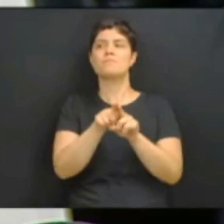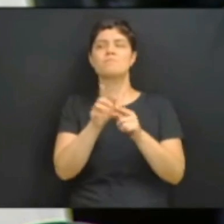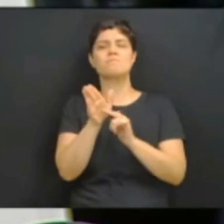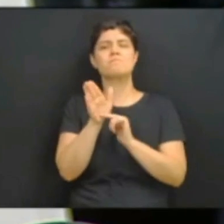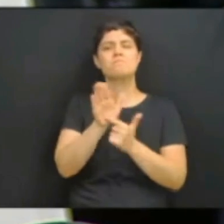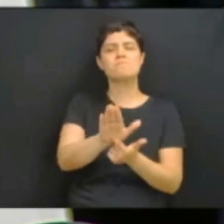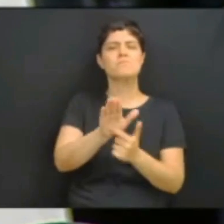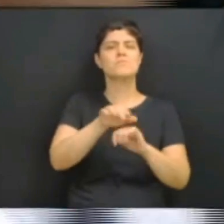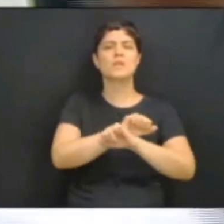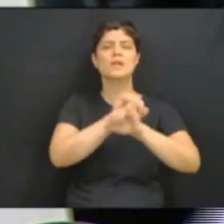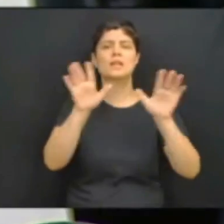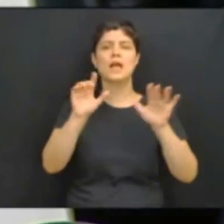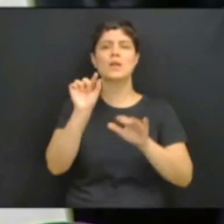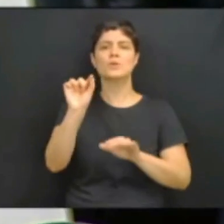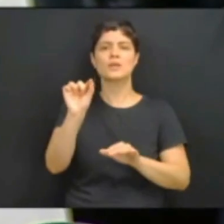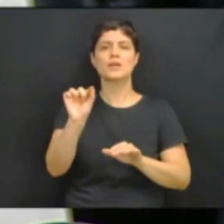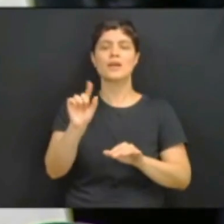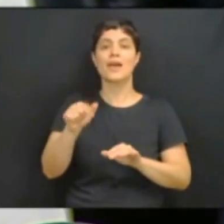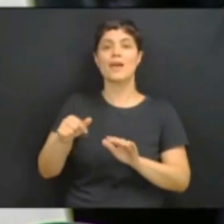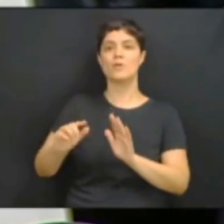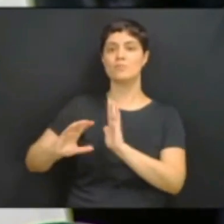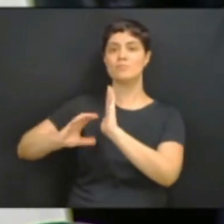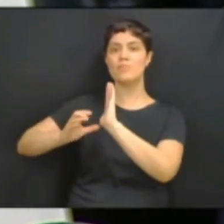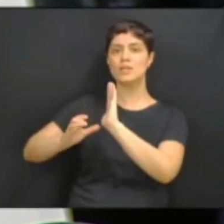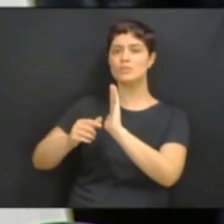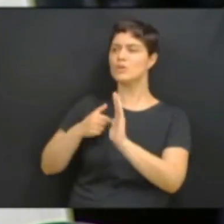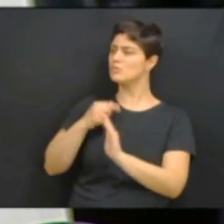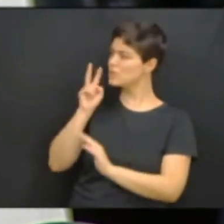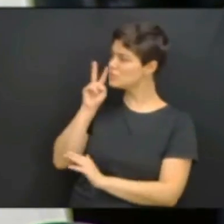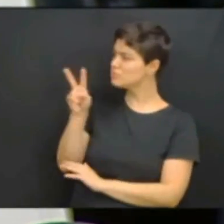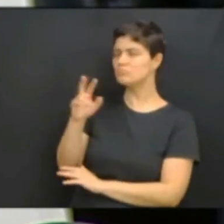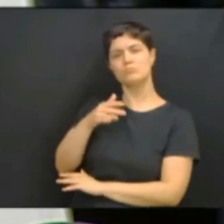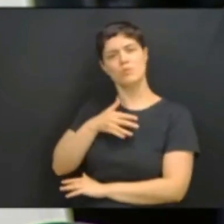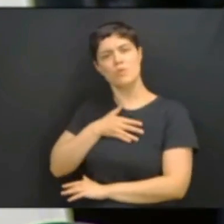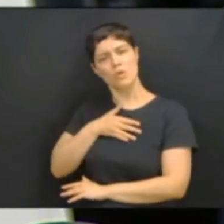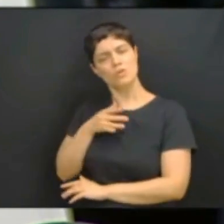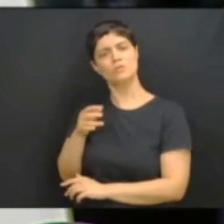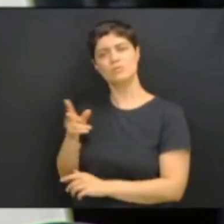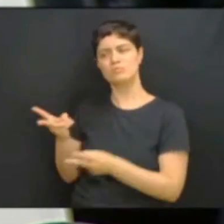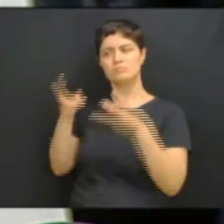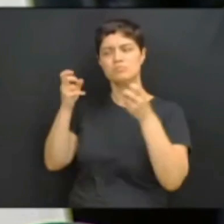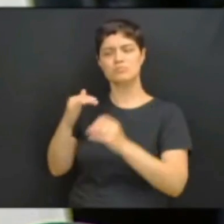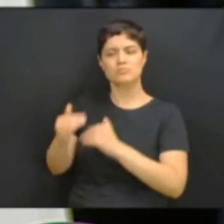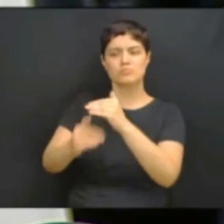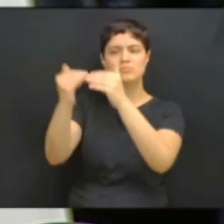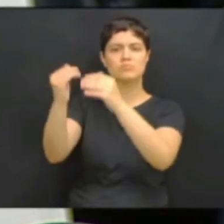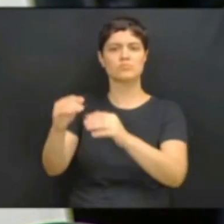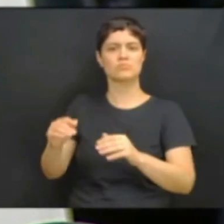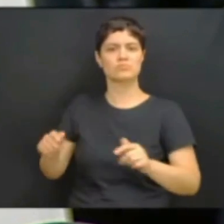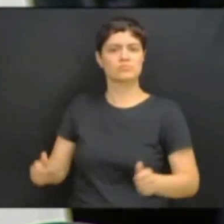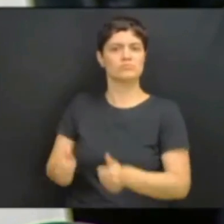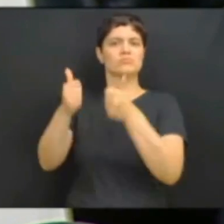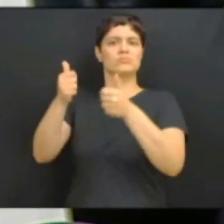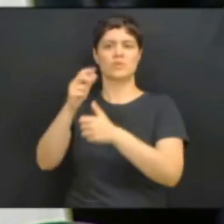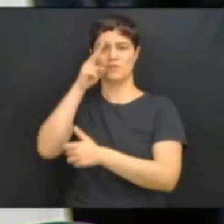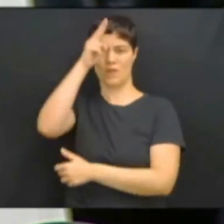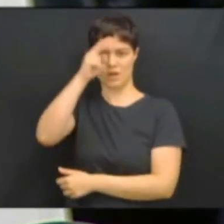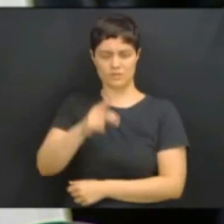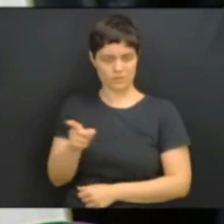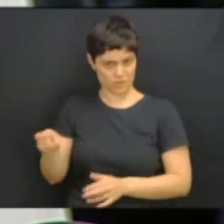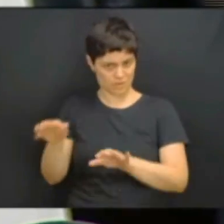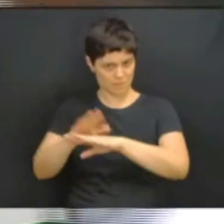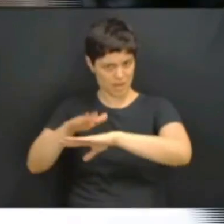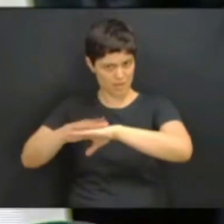fortalecimento de uma sigla que eu vejo com muita simpatia. O Podemos, Vossa Excelência, até disse no seu discurso, não caiu nos extremos.